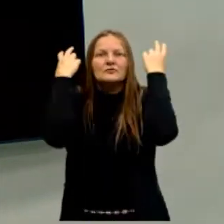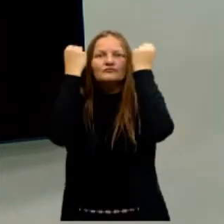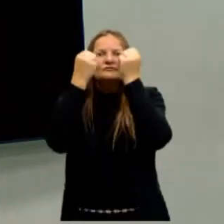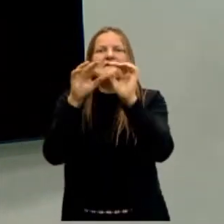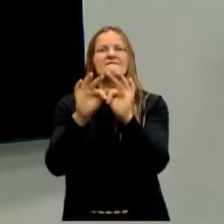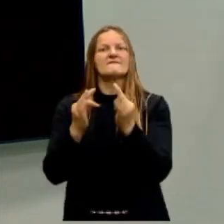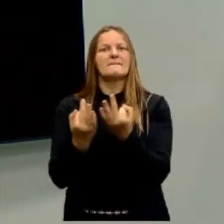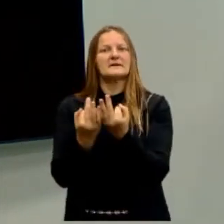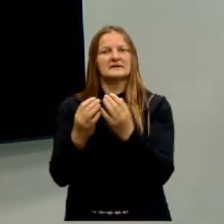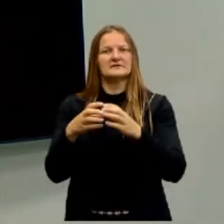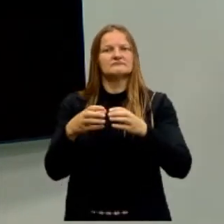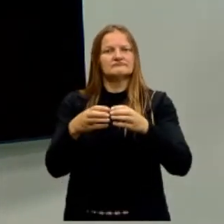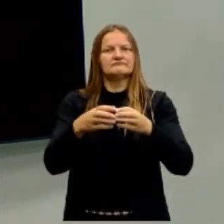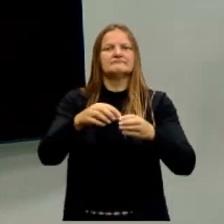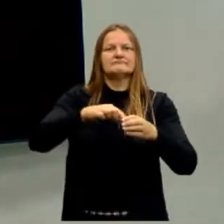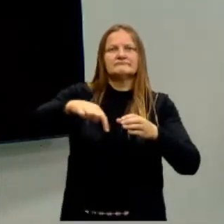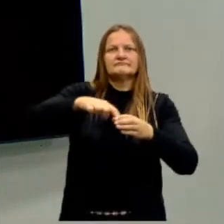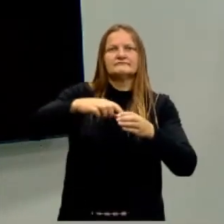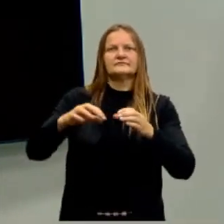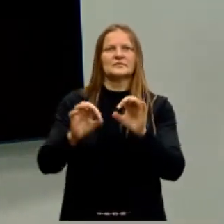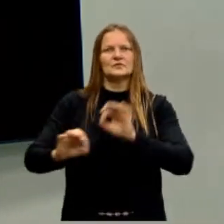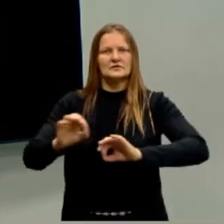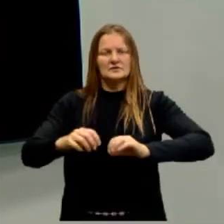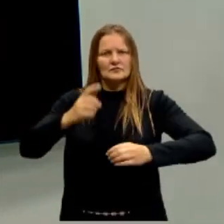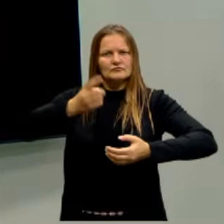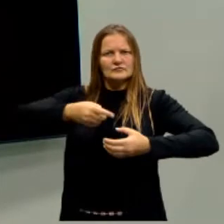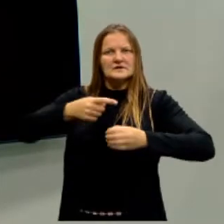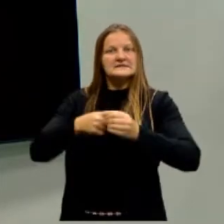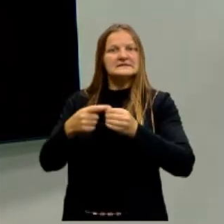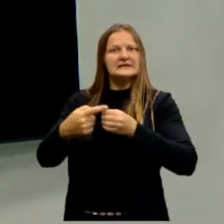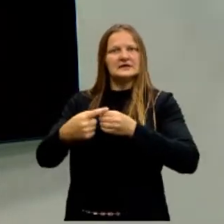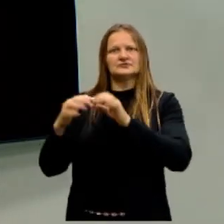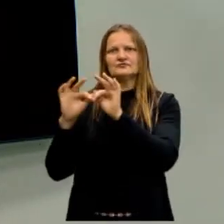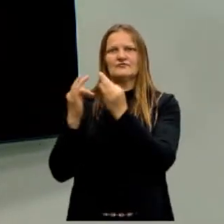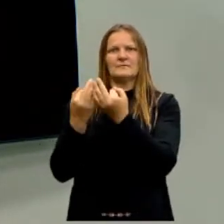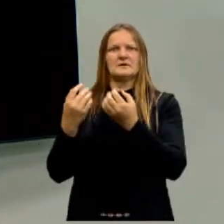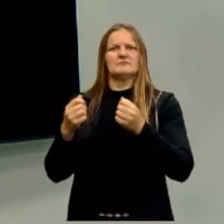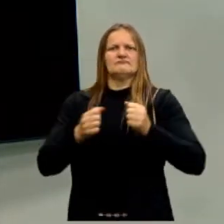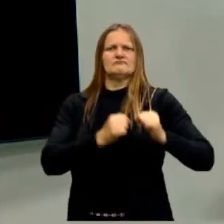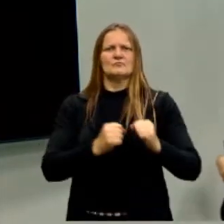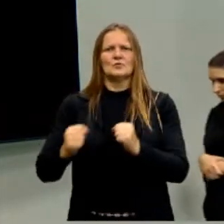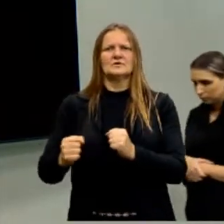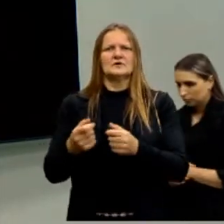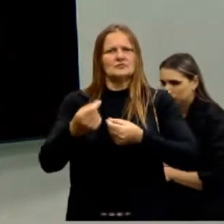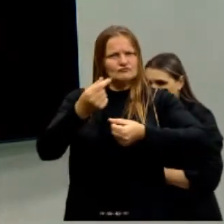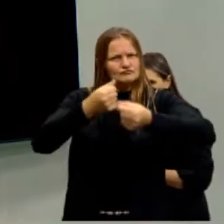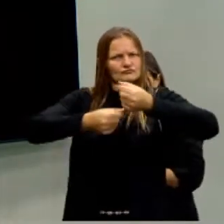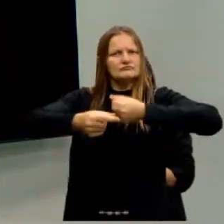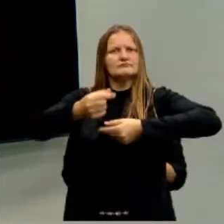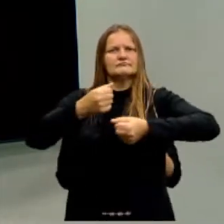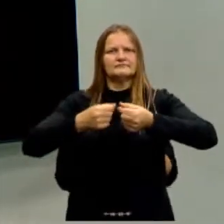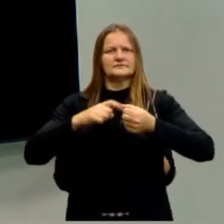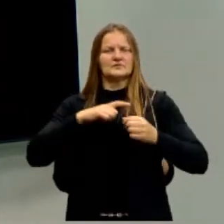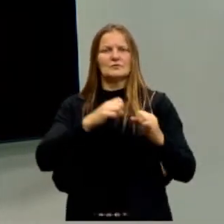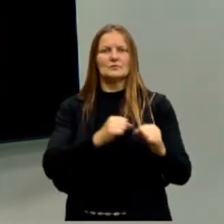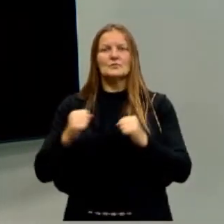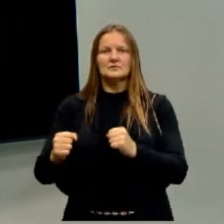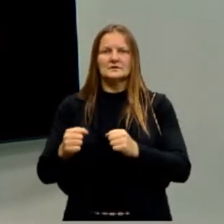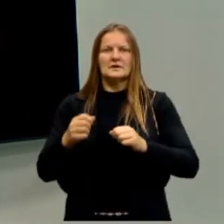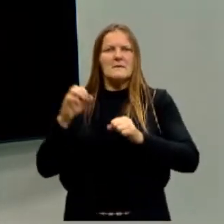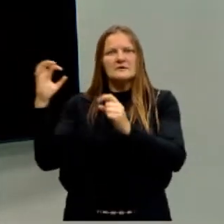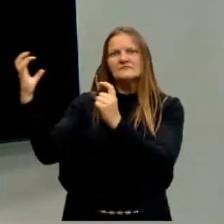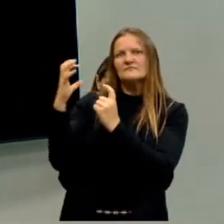chefe da família, então, que mandava na cidade. Aquele chefe de família com o maior poder econômico, mais o poder, mais